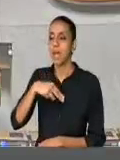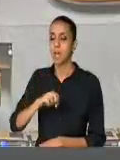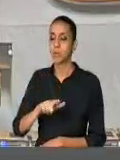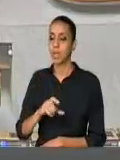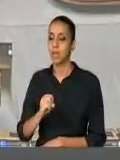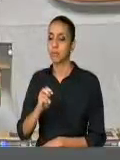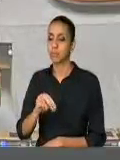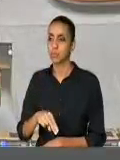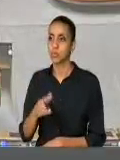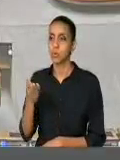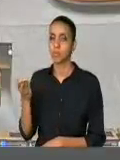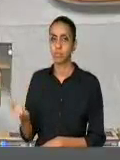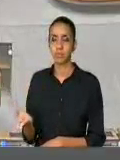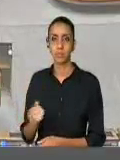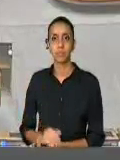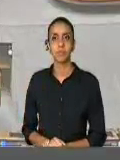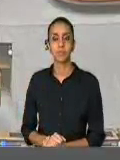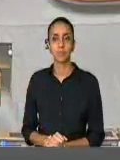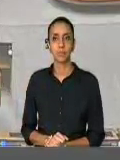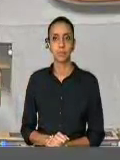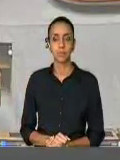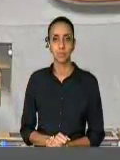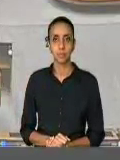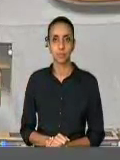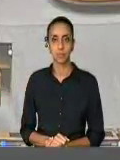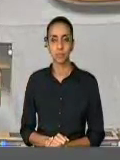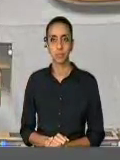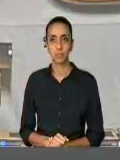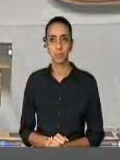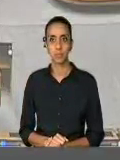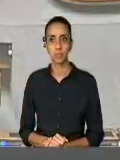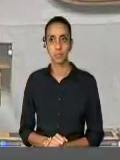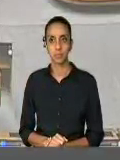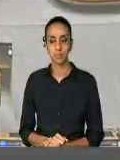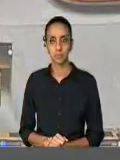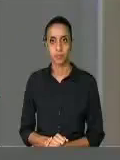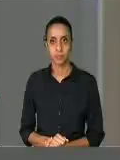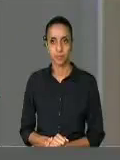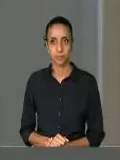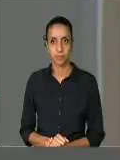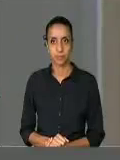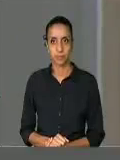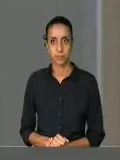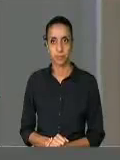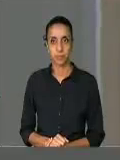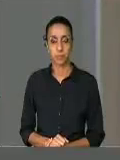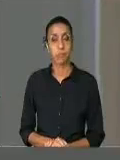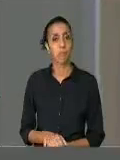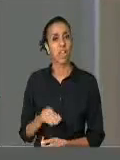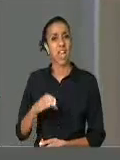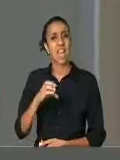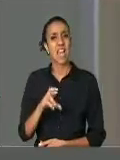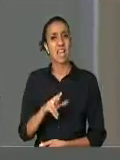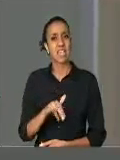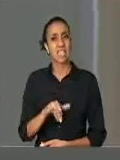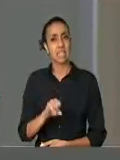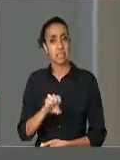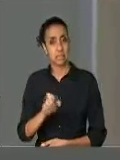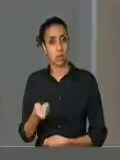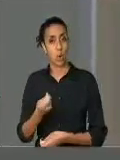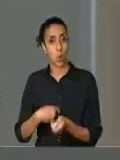Depois Angelim, depois Benedito e Chico D'Ale. Sr. Presidente, Srs. Srs. Deputados, a grave crise econômica que